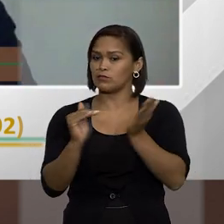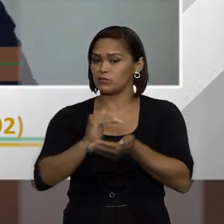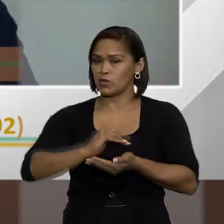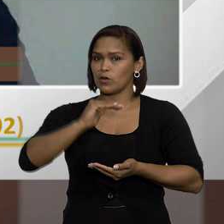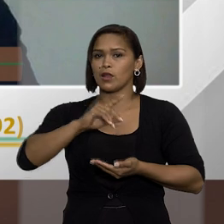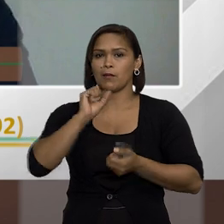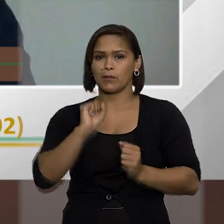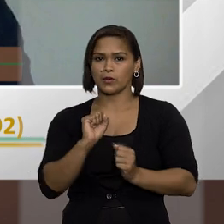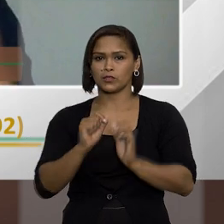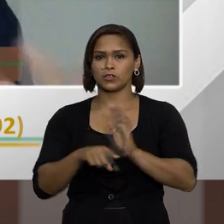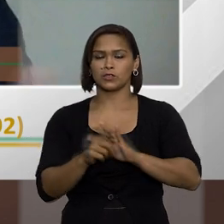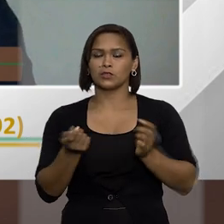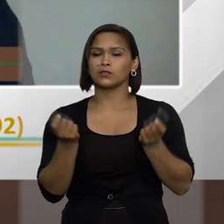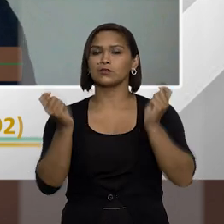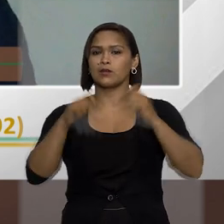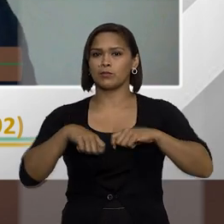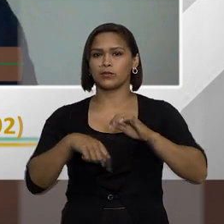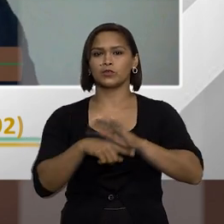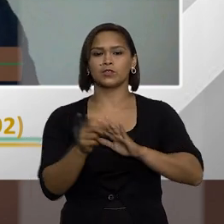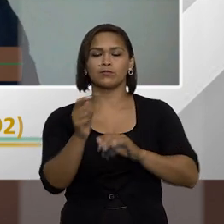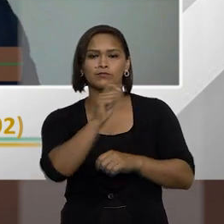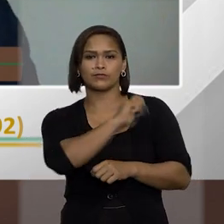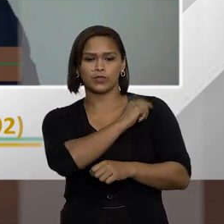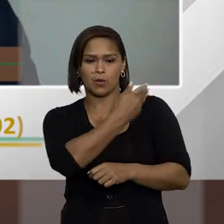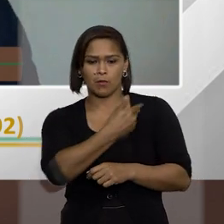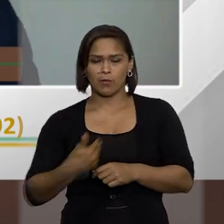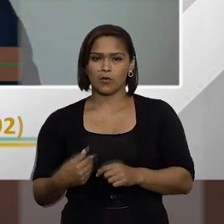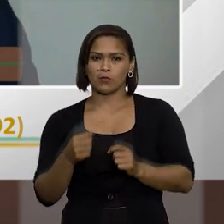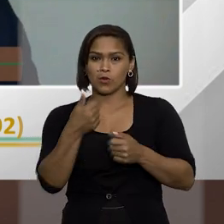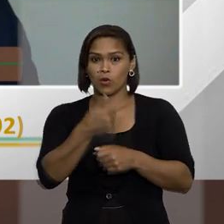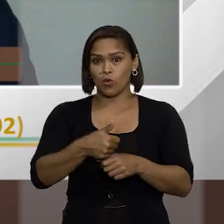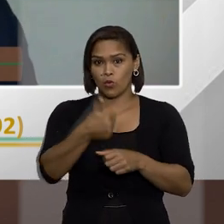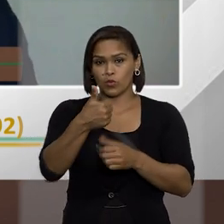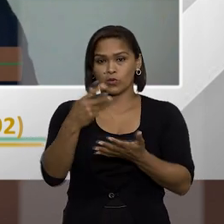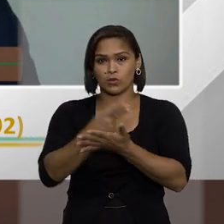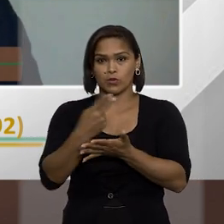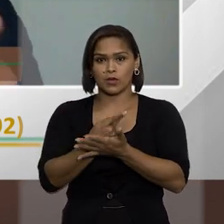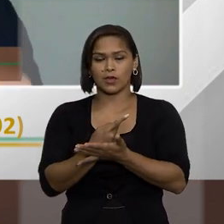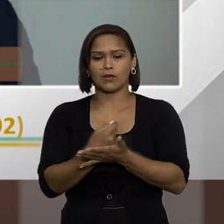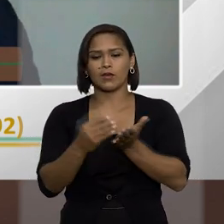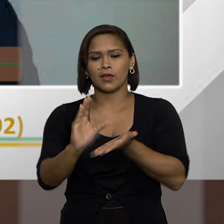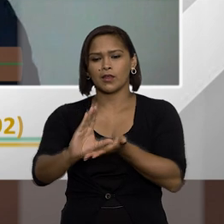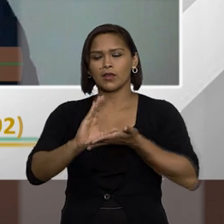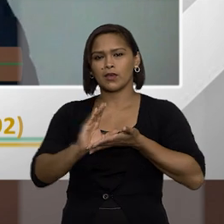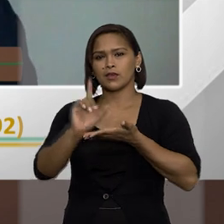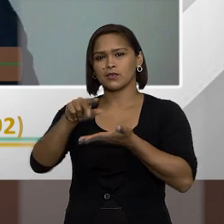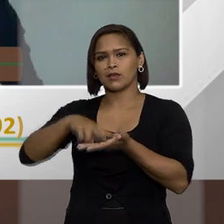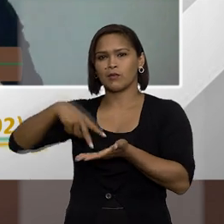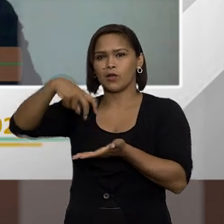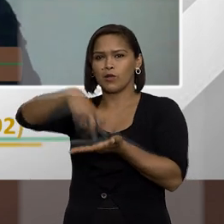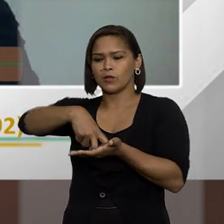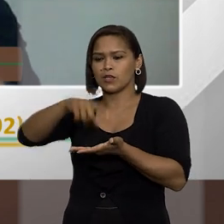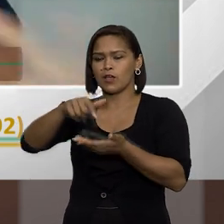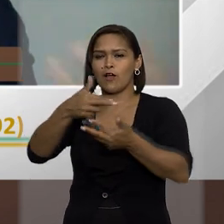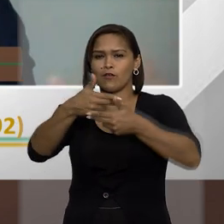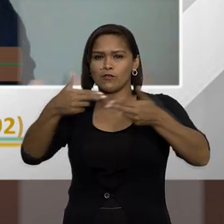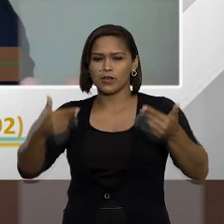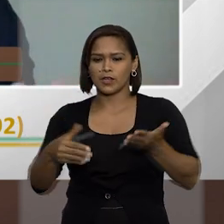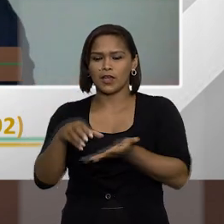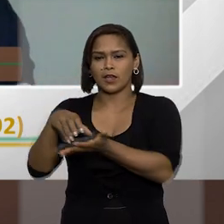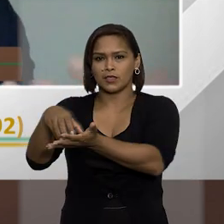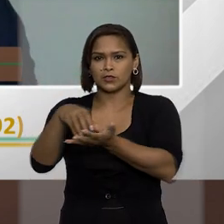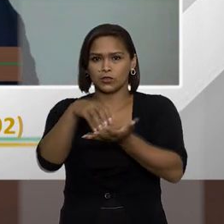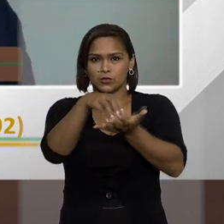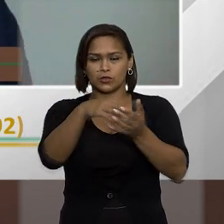e cumulativas. Então, é possível que um agente público por uma única conduta ele receba condenações nessas variadas